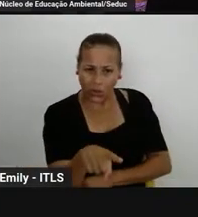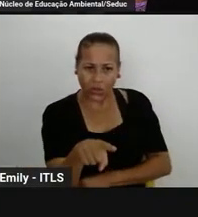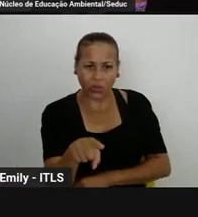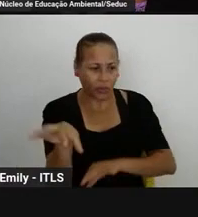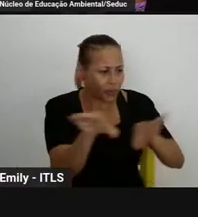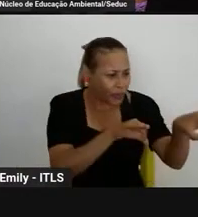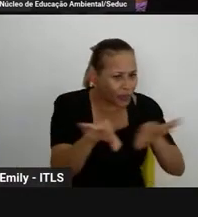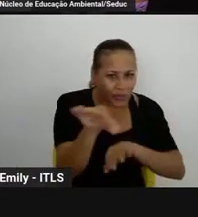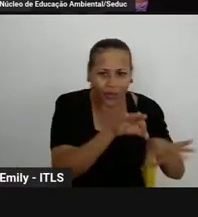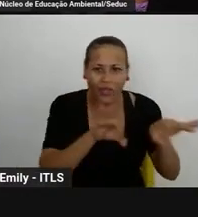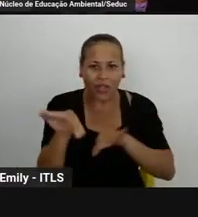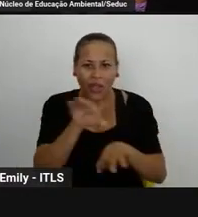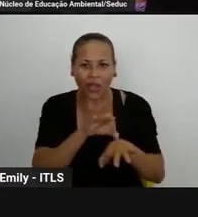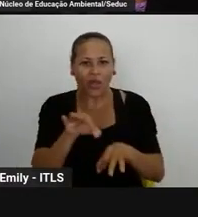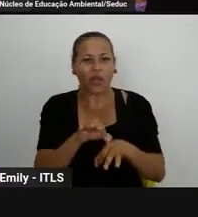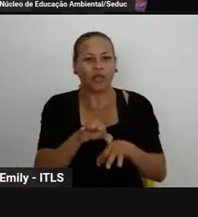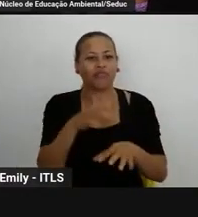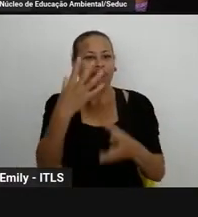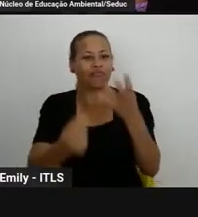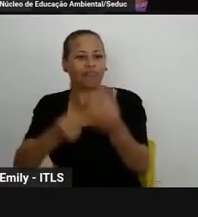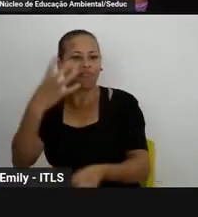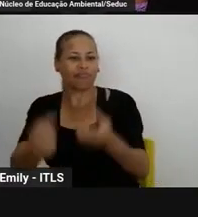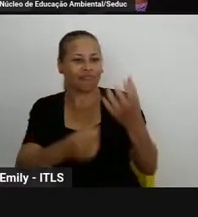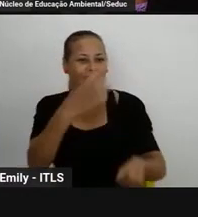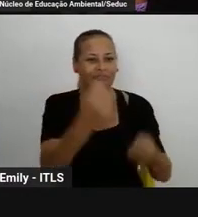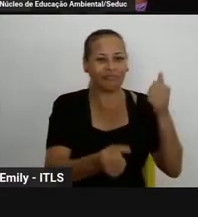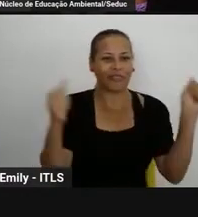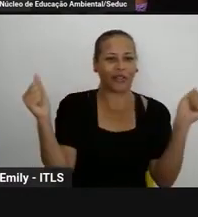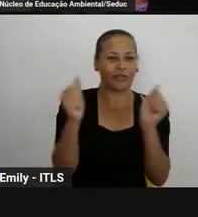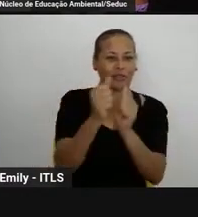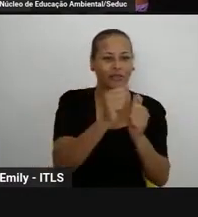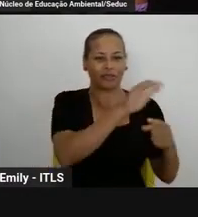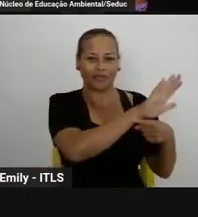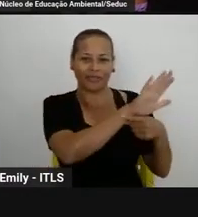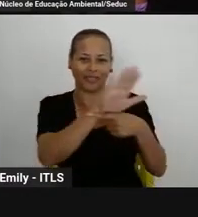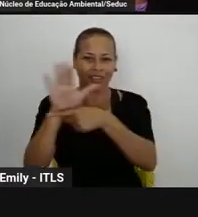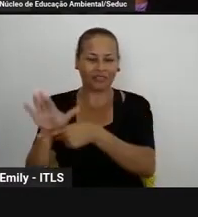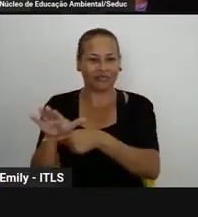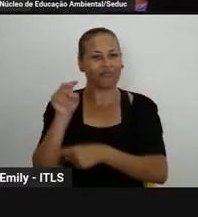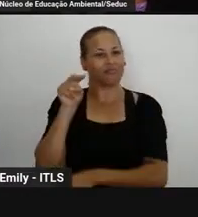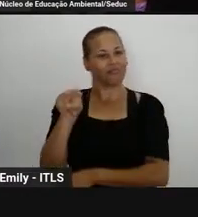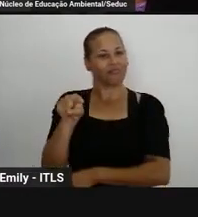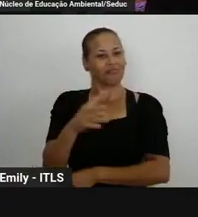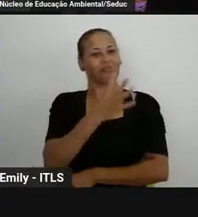teve escolas que conseguiram até produzir materiais em robótica isso foi muito muito interessante